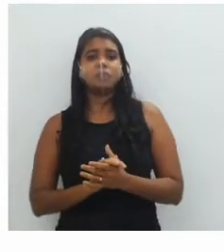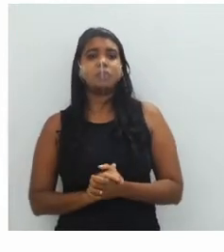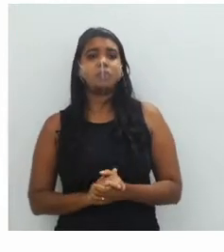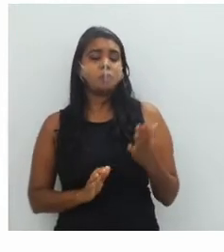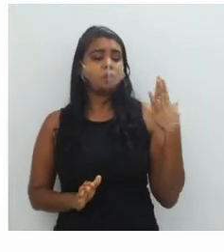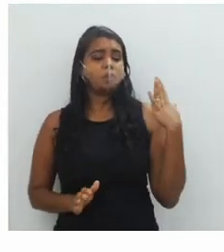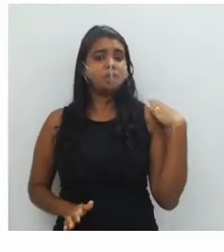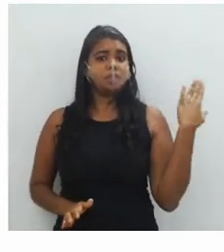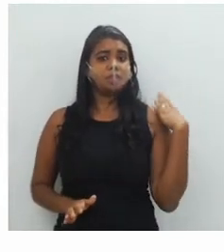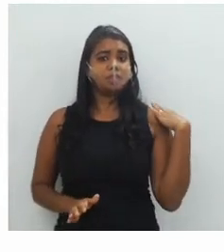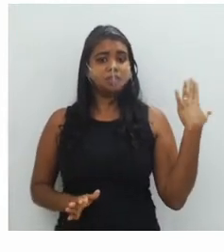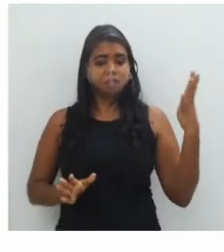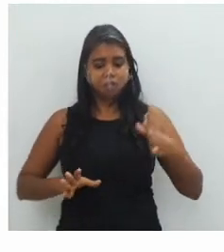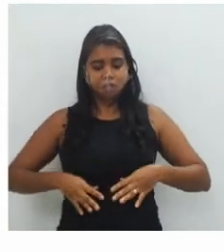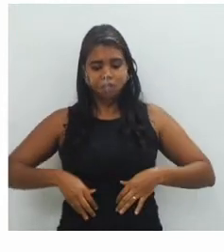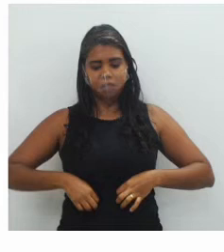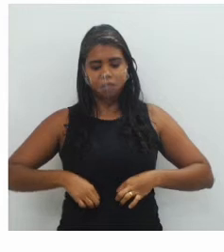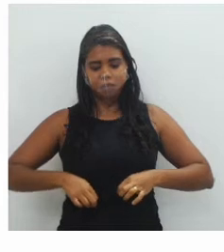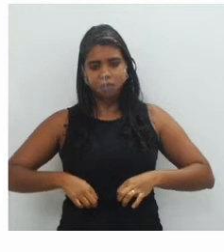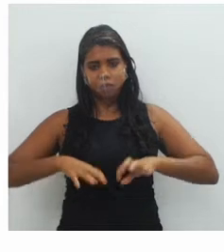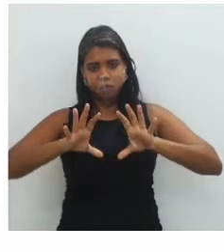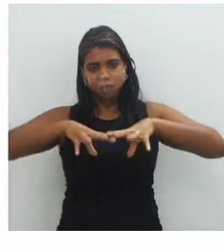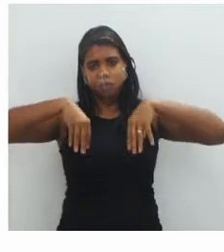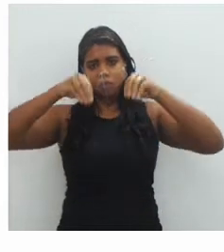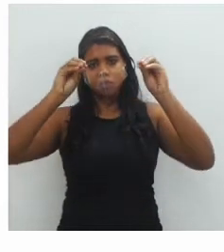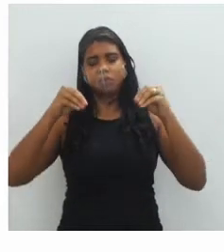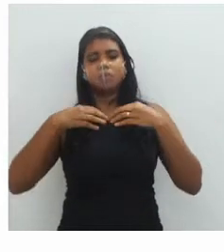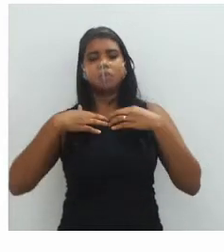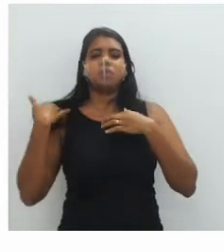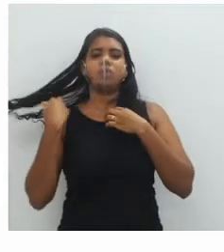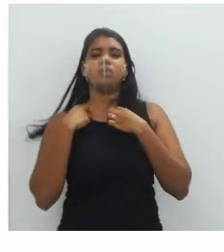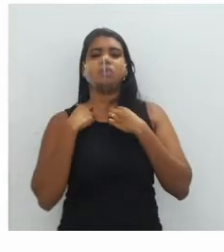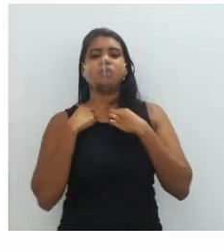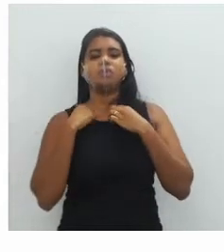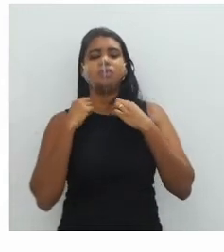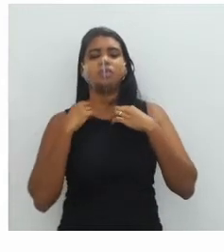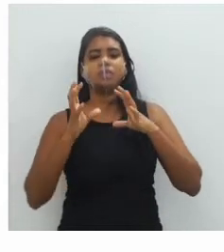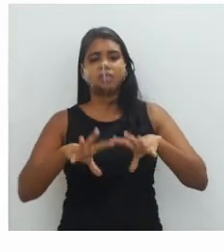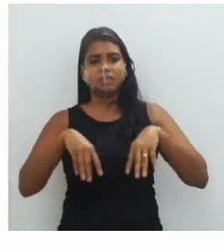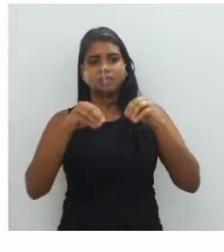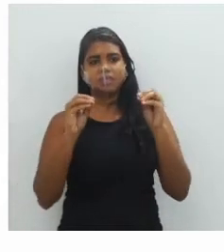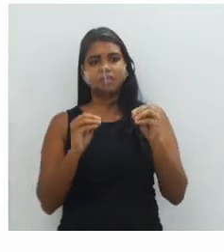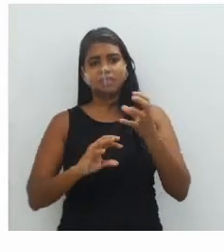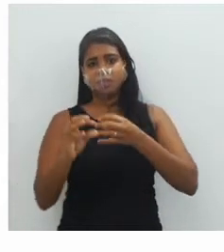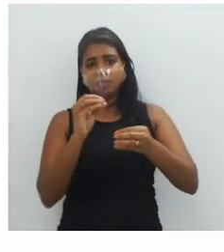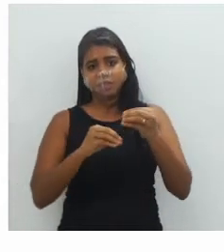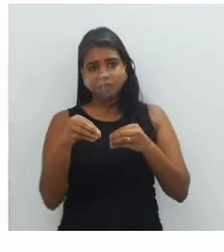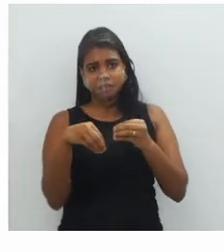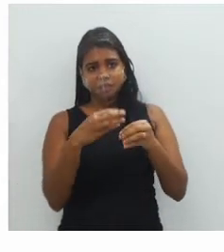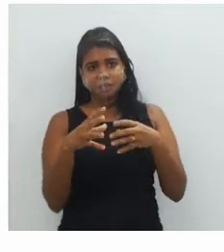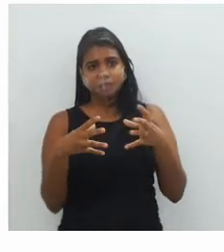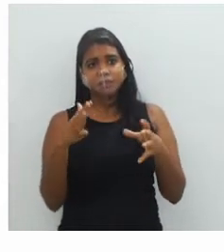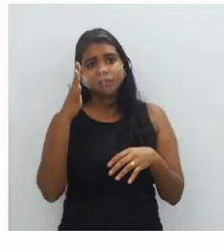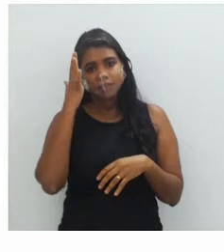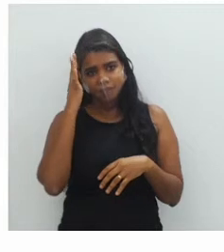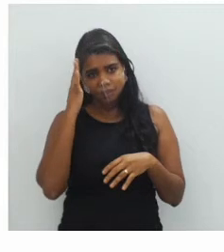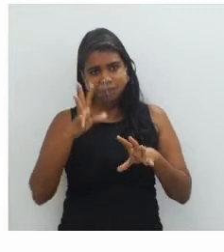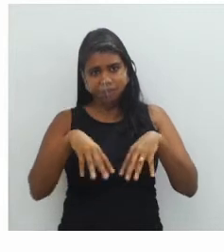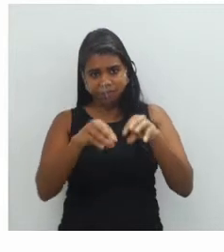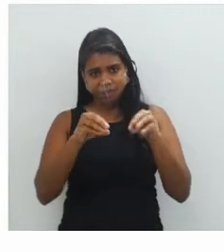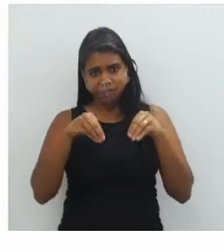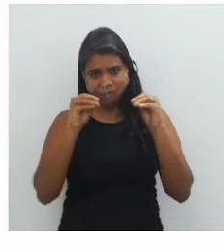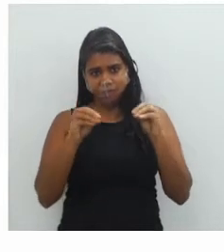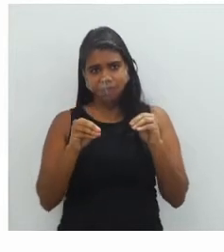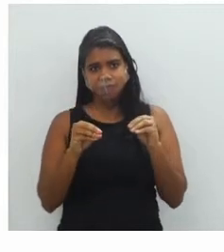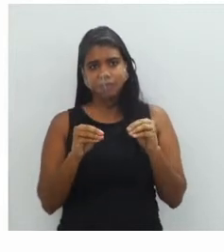um tecido acetinado. Ele está todo desarrumado aí para que na foto a gente conseguisse identificar que é um tecido.